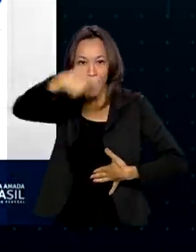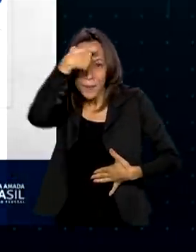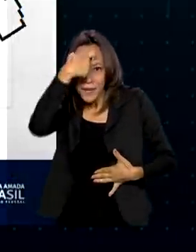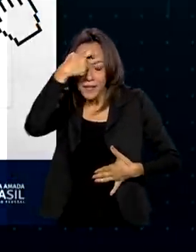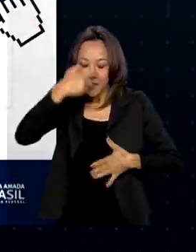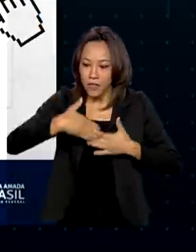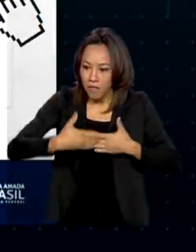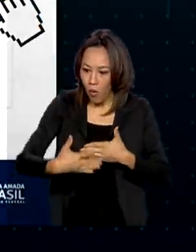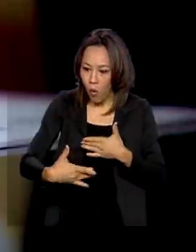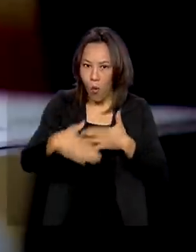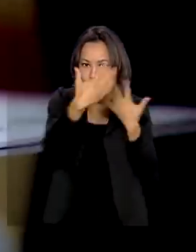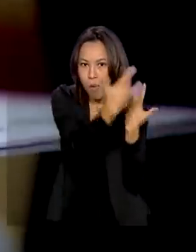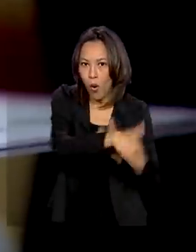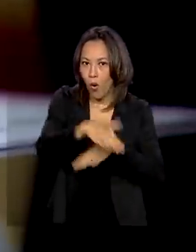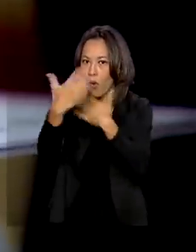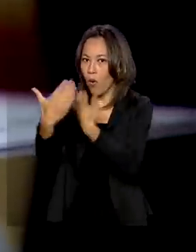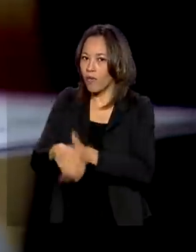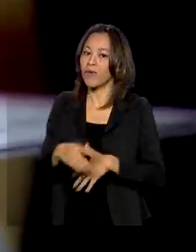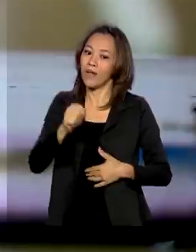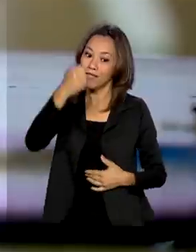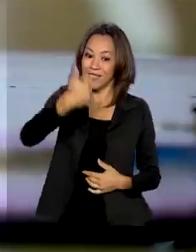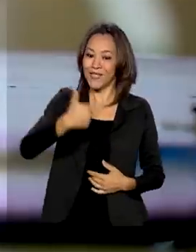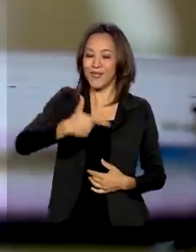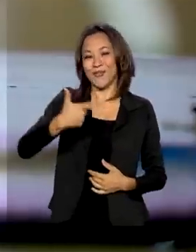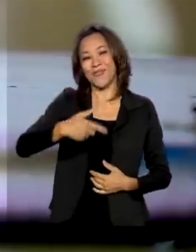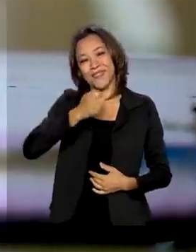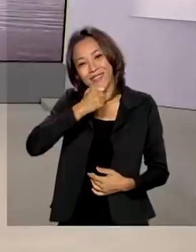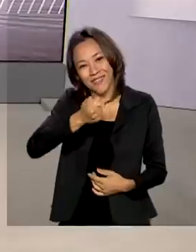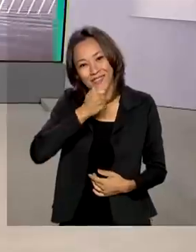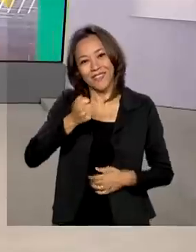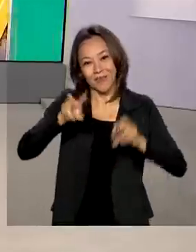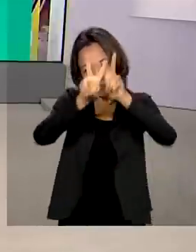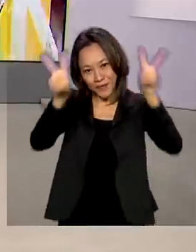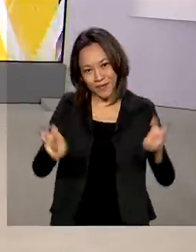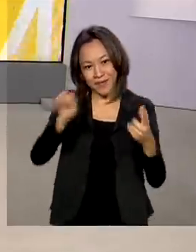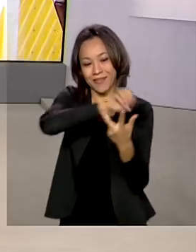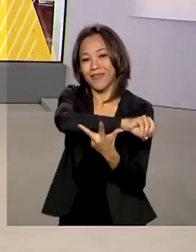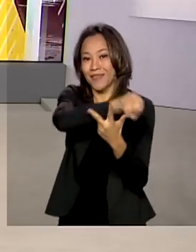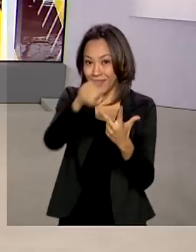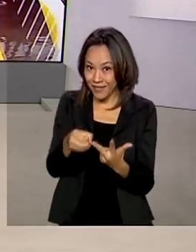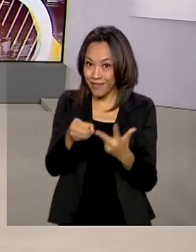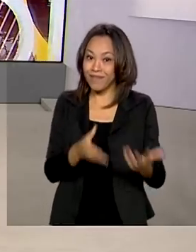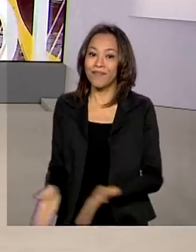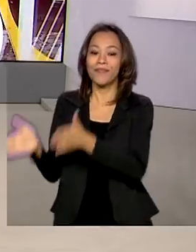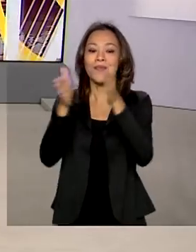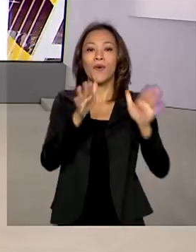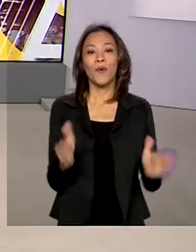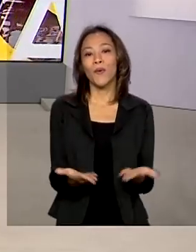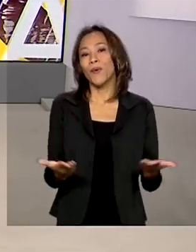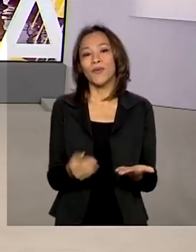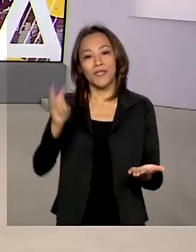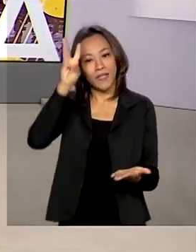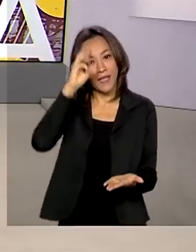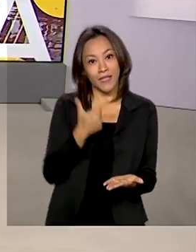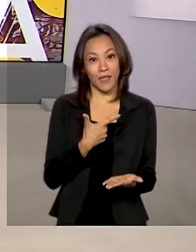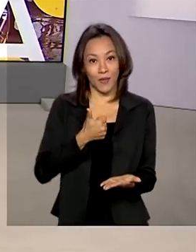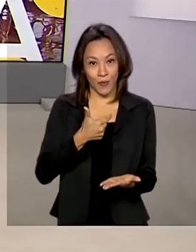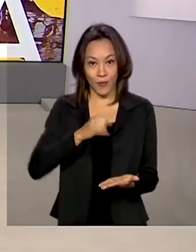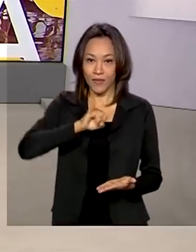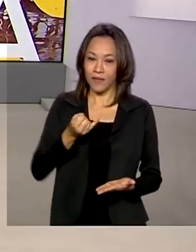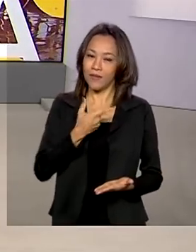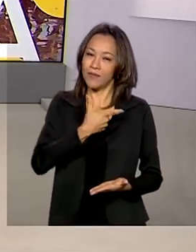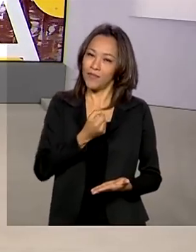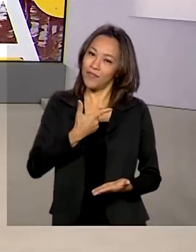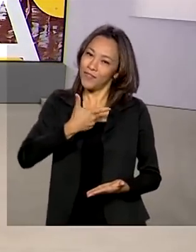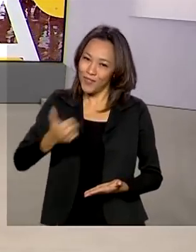provas na segunda reportagem da série sobre o Enem. Hoje é terça-feira 12 de janeiro de 2021.